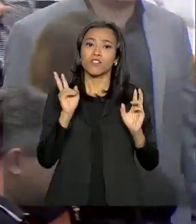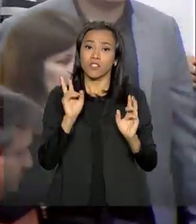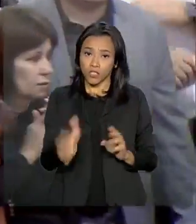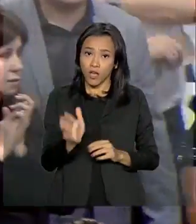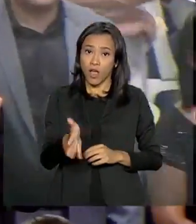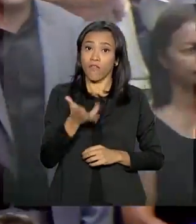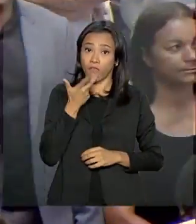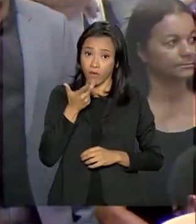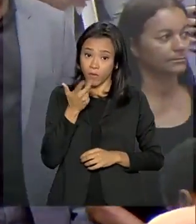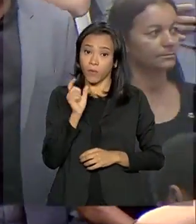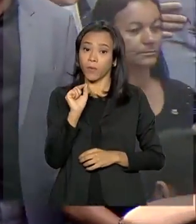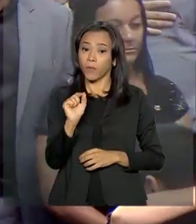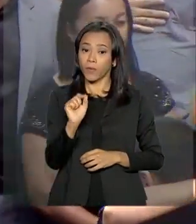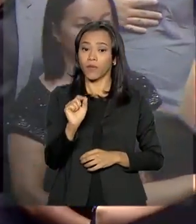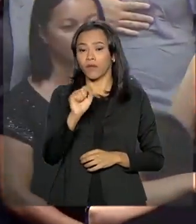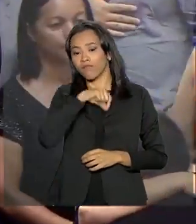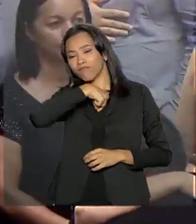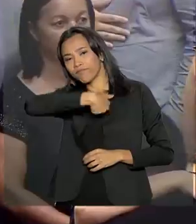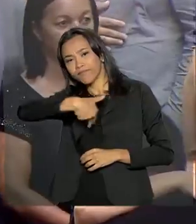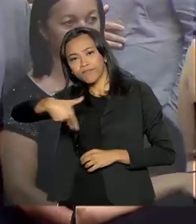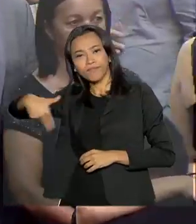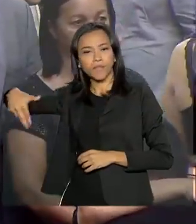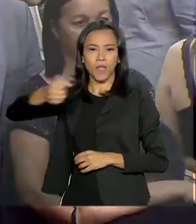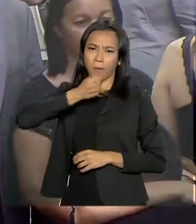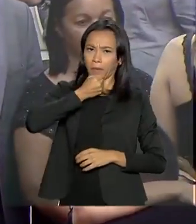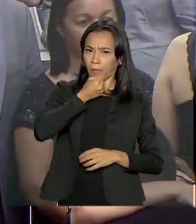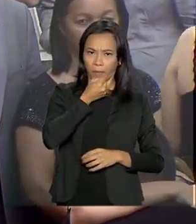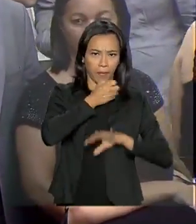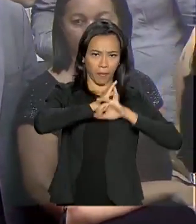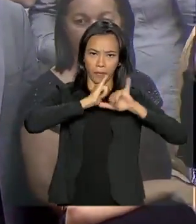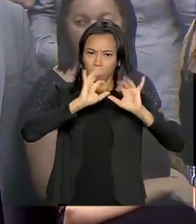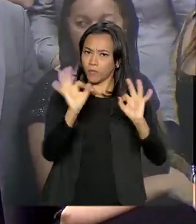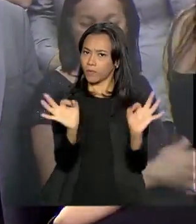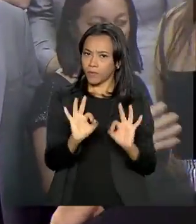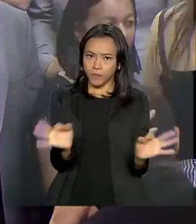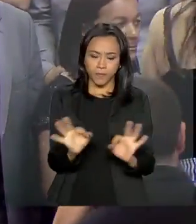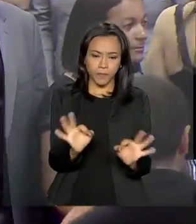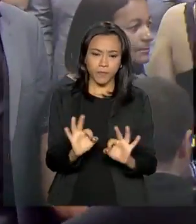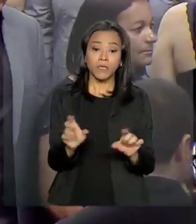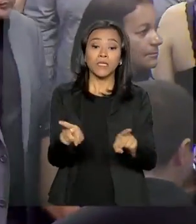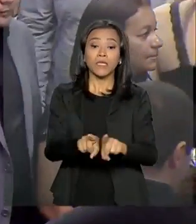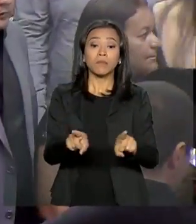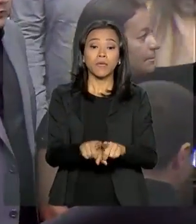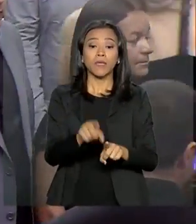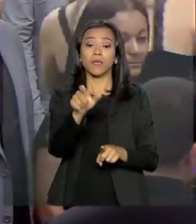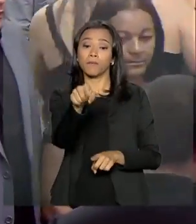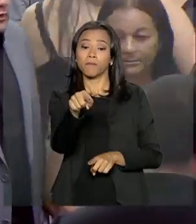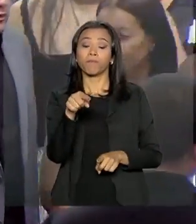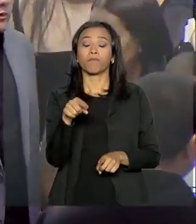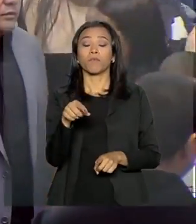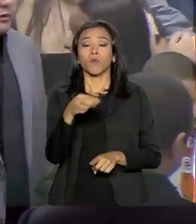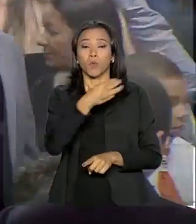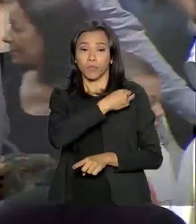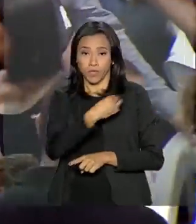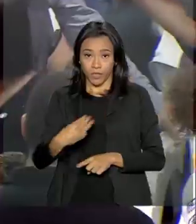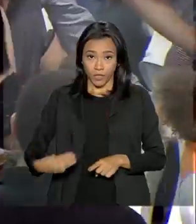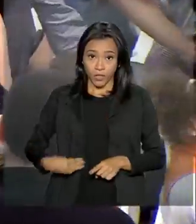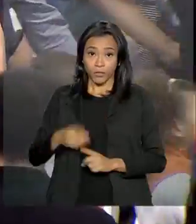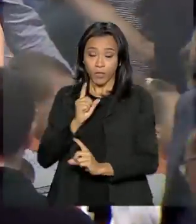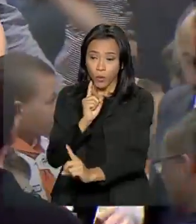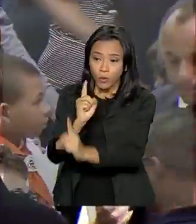aqui o recinto sem falar com a imprensa. O ministro se encontrou também com a funcionária da